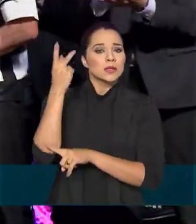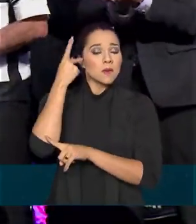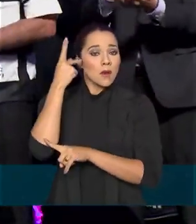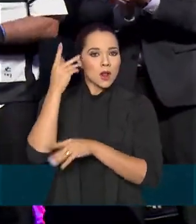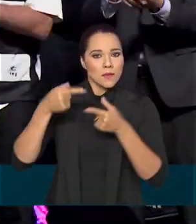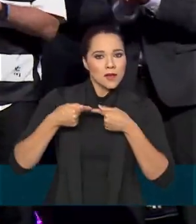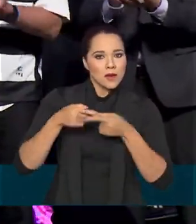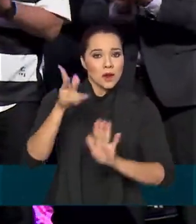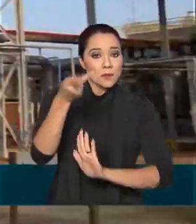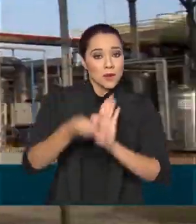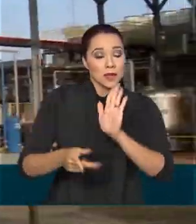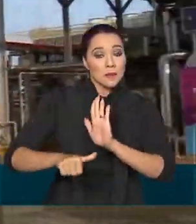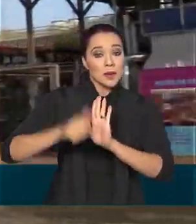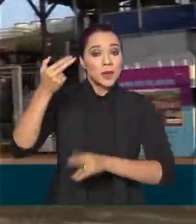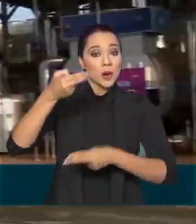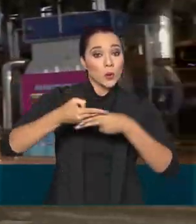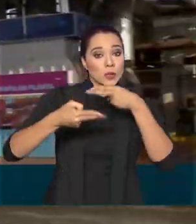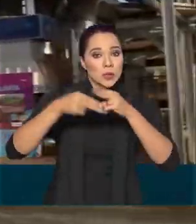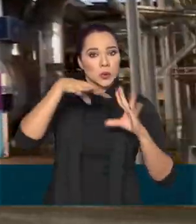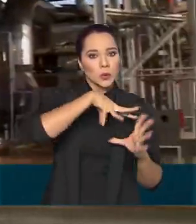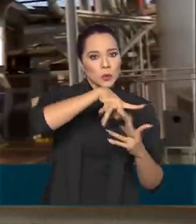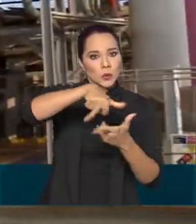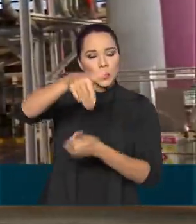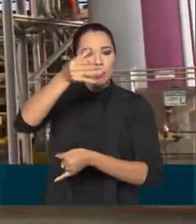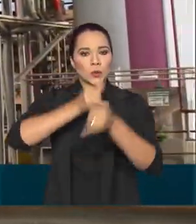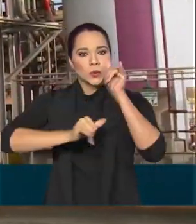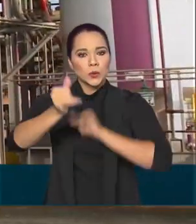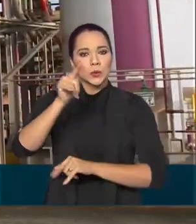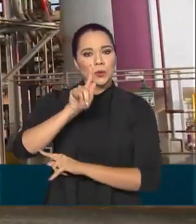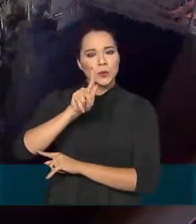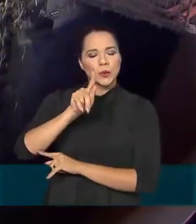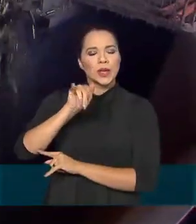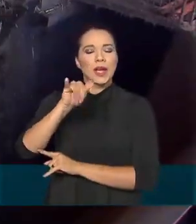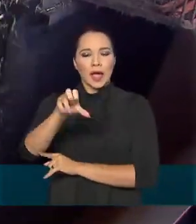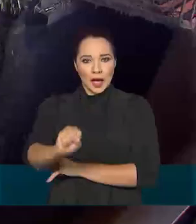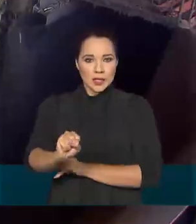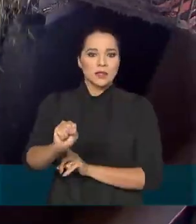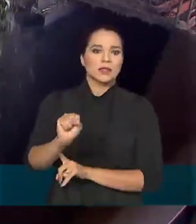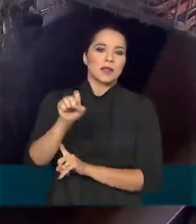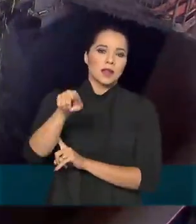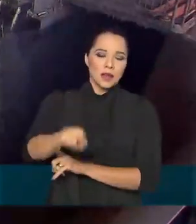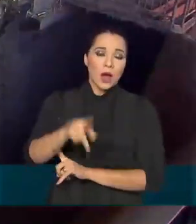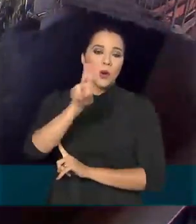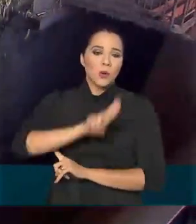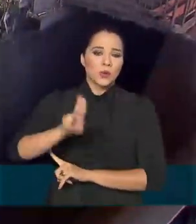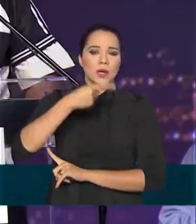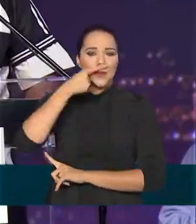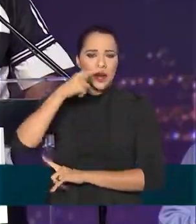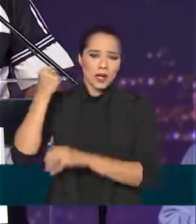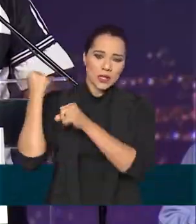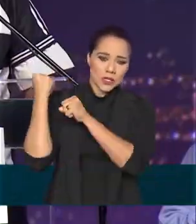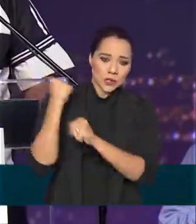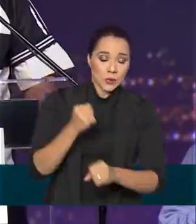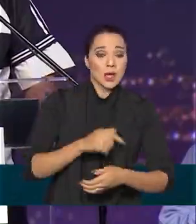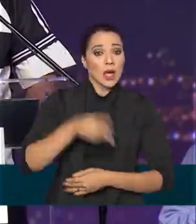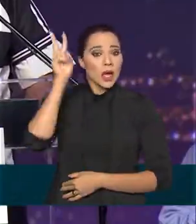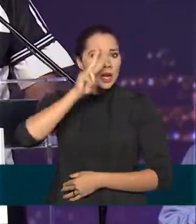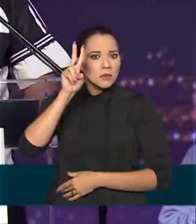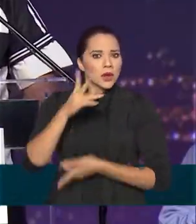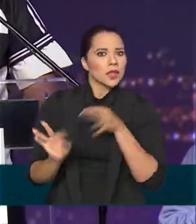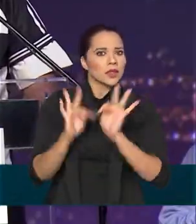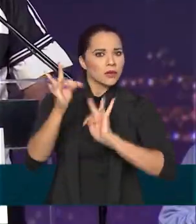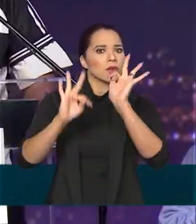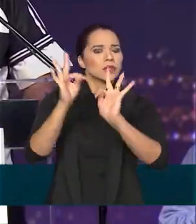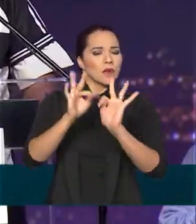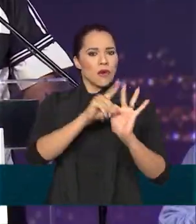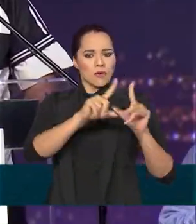inaugurar a planta da primeira usina do mundo a produzir biogás através de subprodutos da cana de açúcar. Ele lembrou que a tecnologia